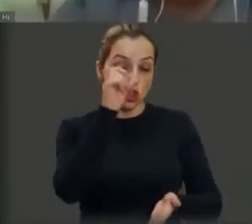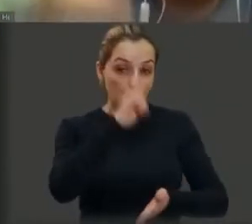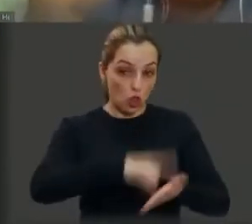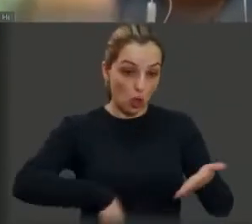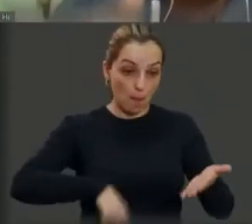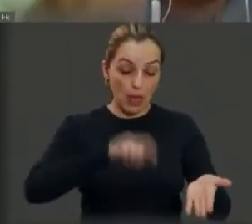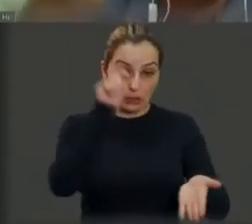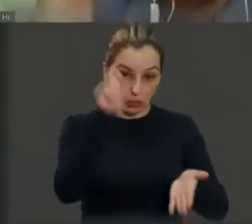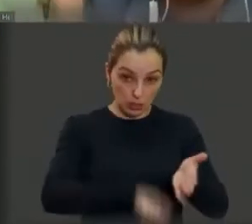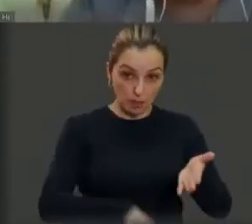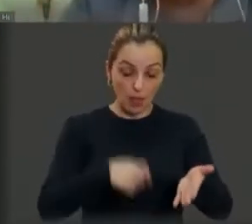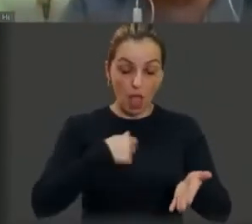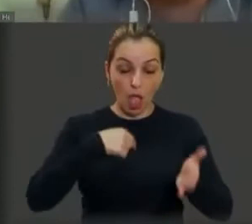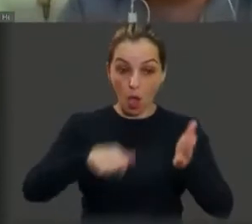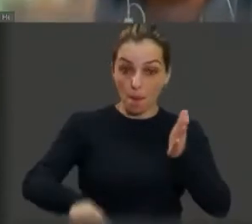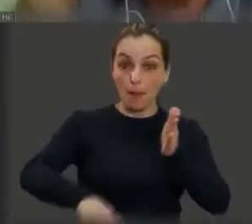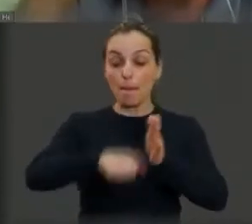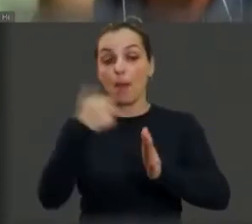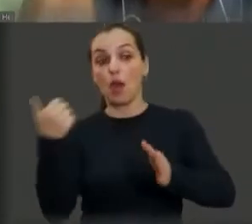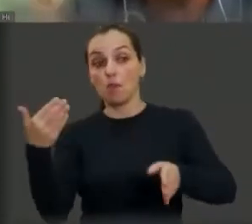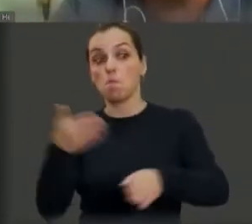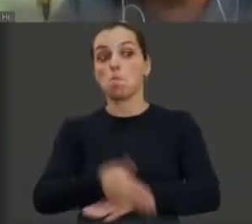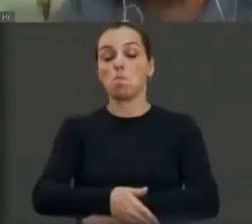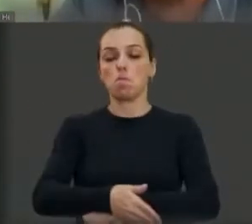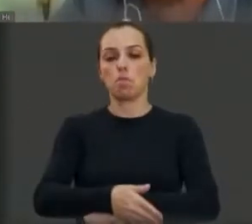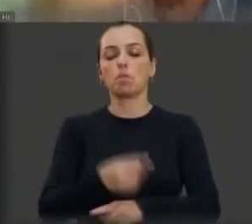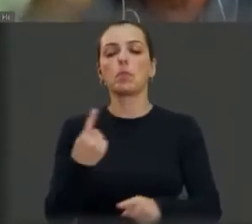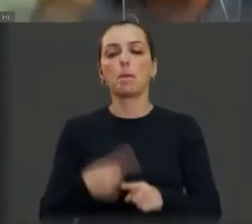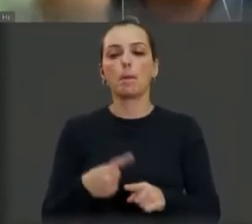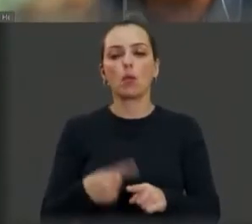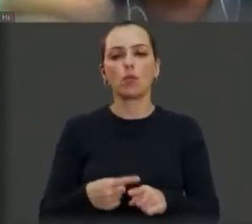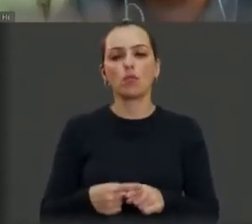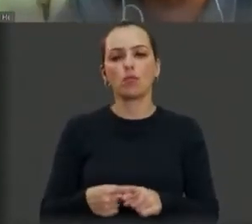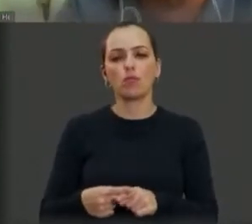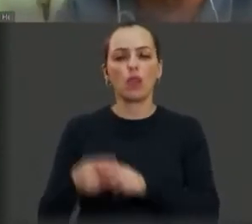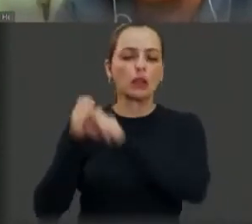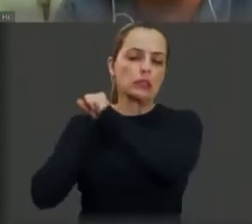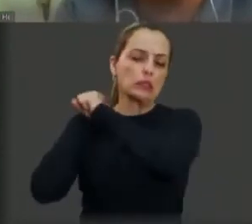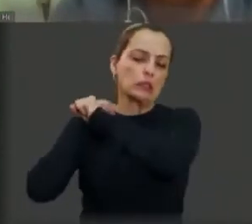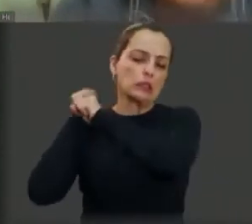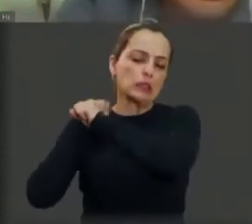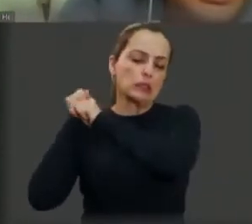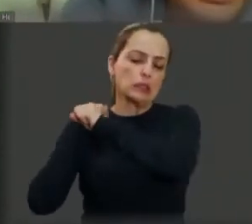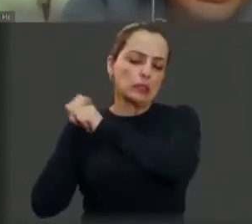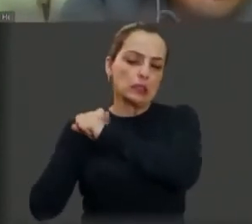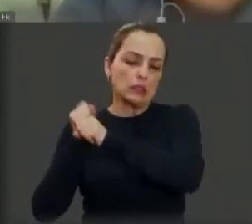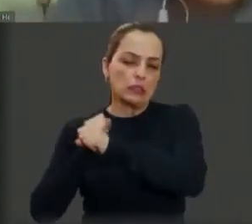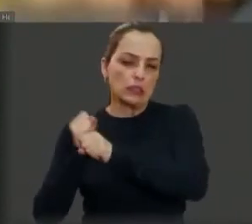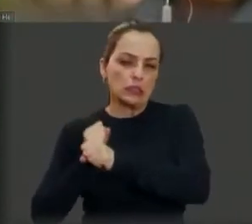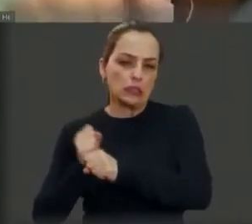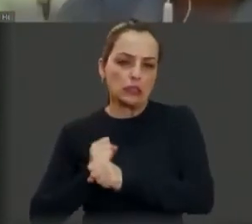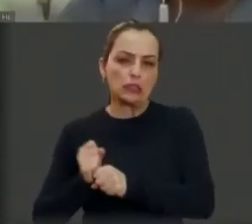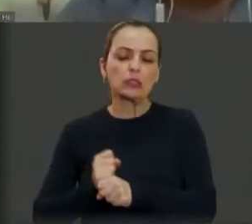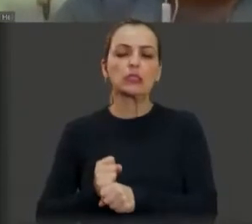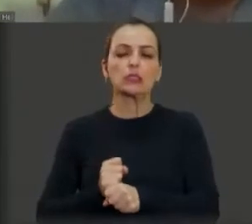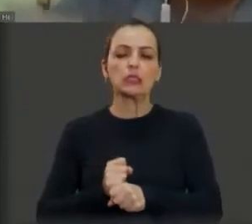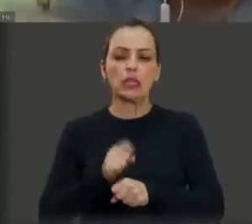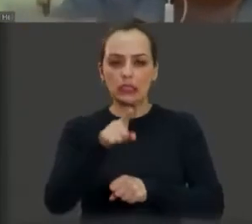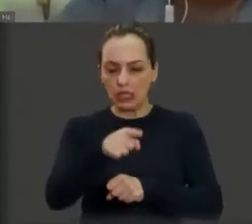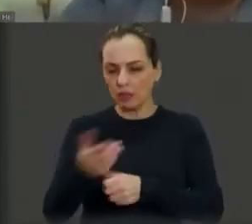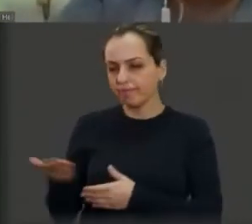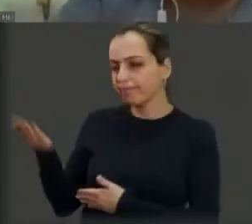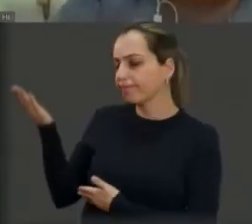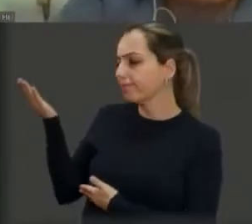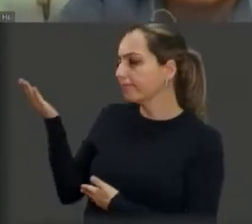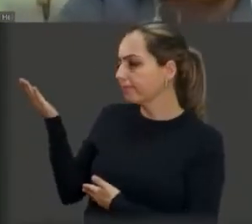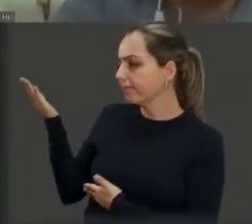o primeiro, volto a frisar, quero ser o primeiro, porque desde o primeiro dia do meu mandato, essas grelhas aí, como vocês podem